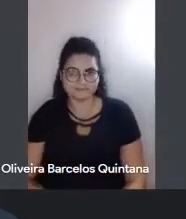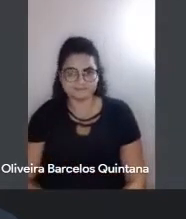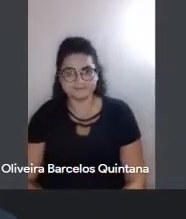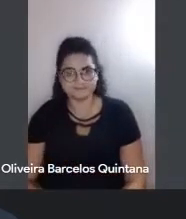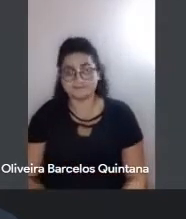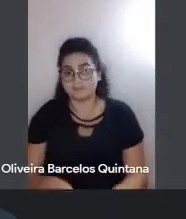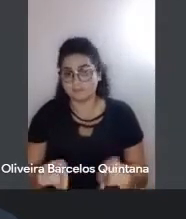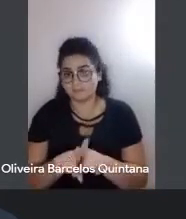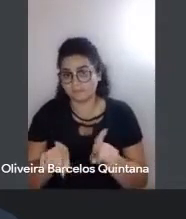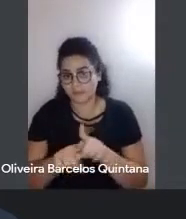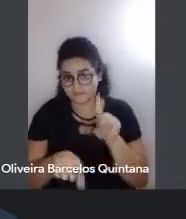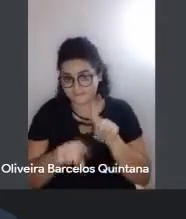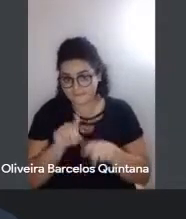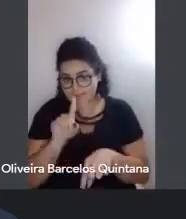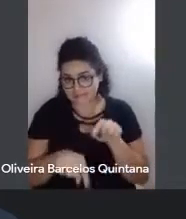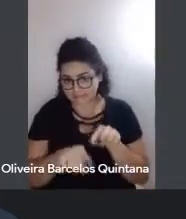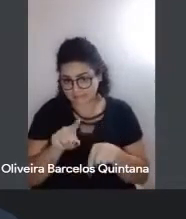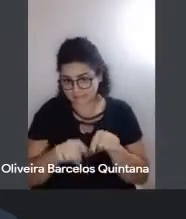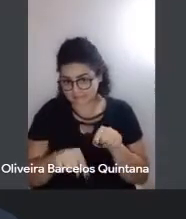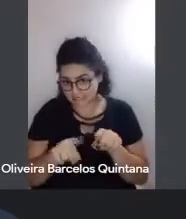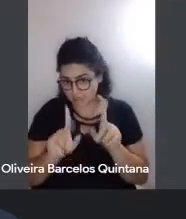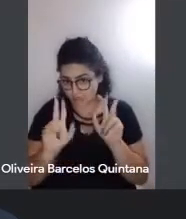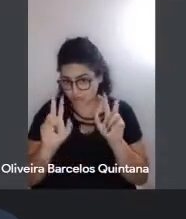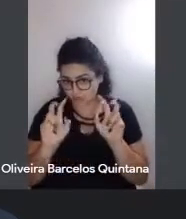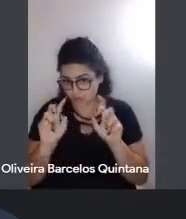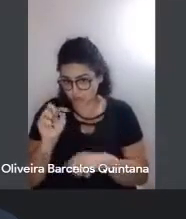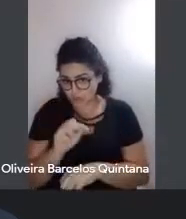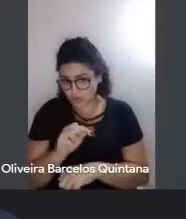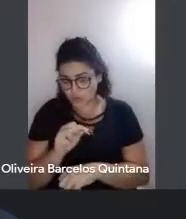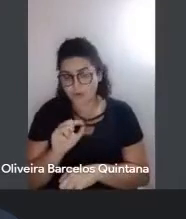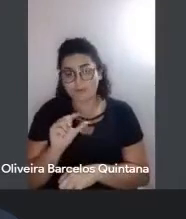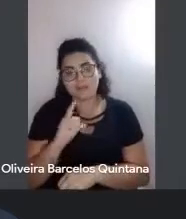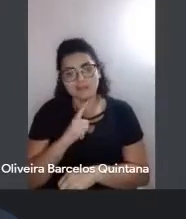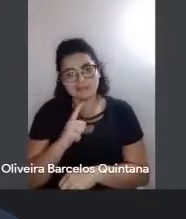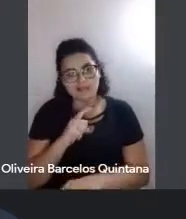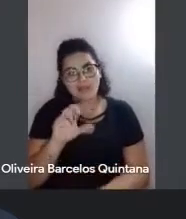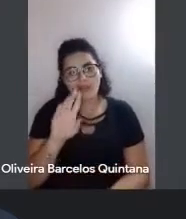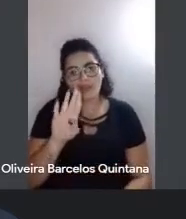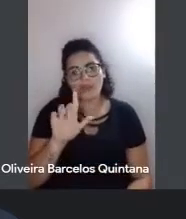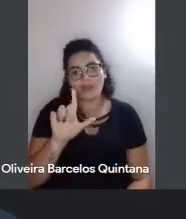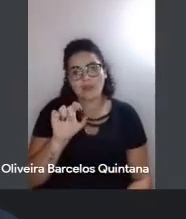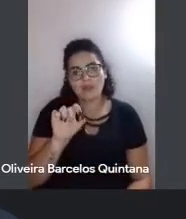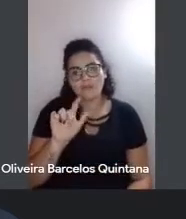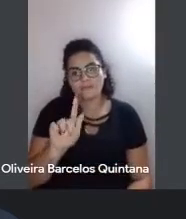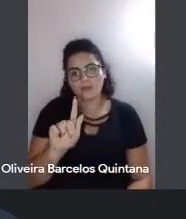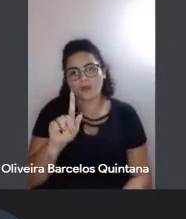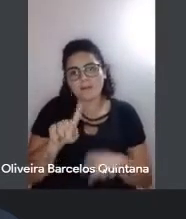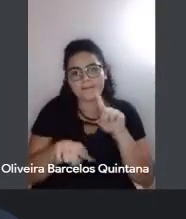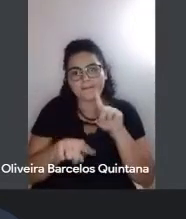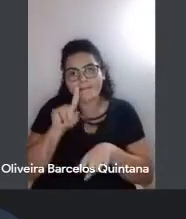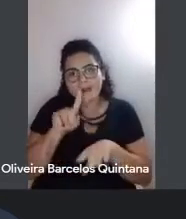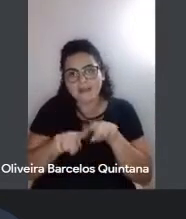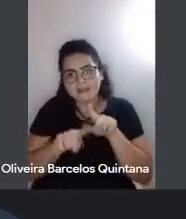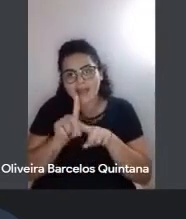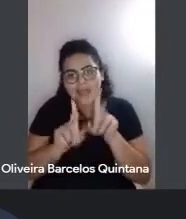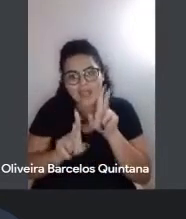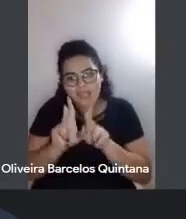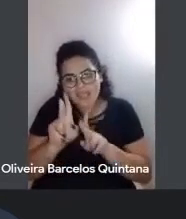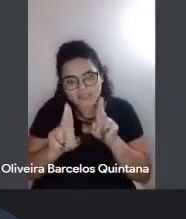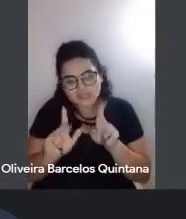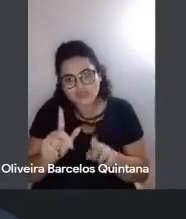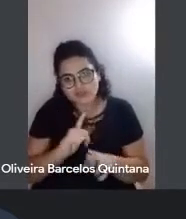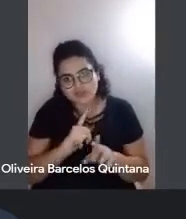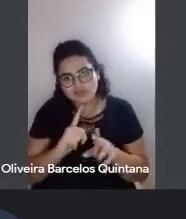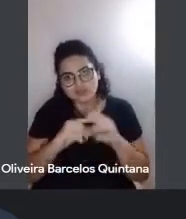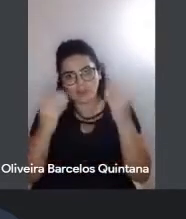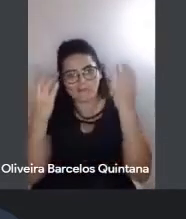relação a esse material, é, assim, nós temos um blog em que todo esse material que foi editado, a gente vai